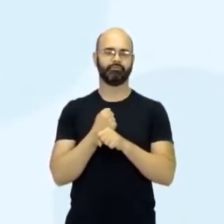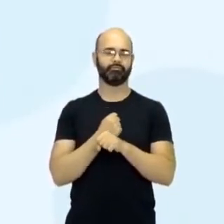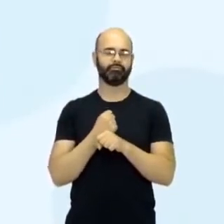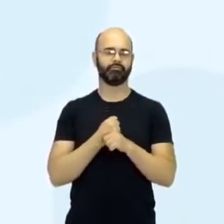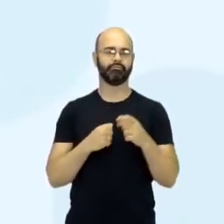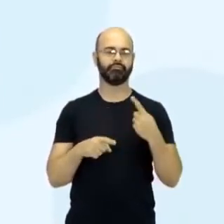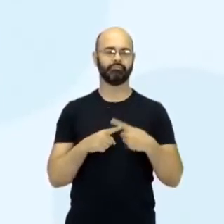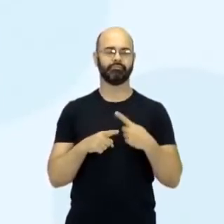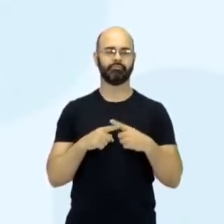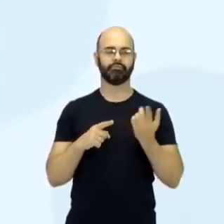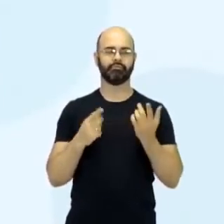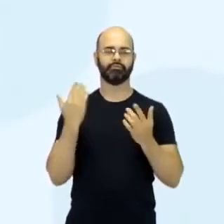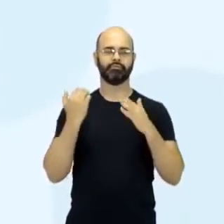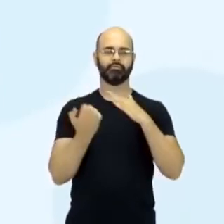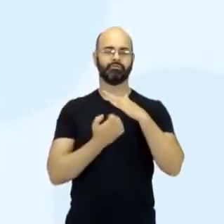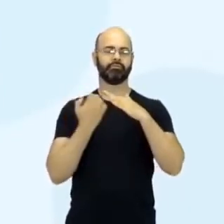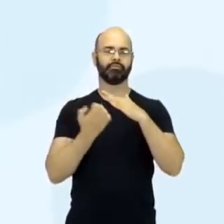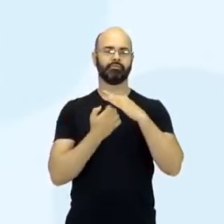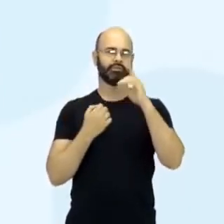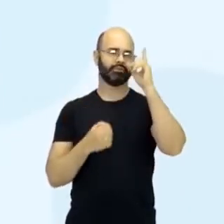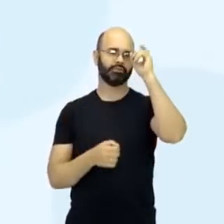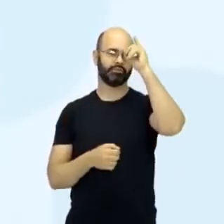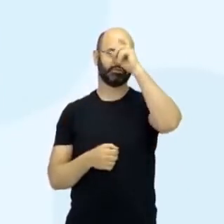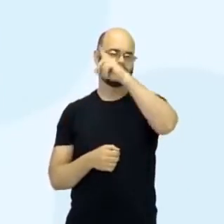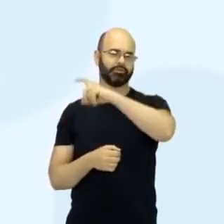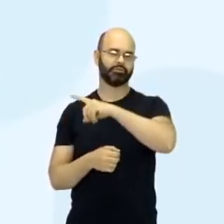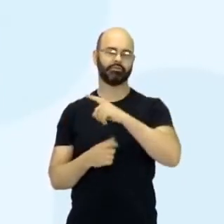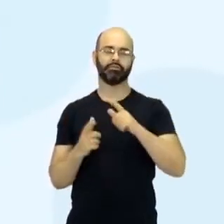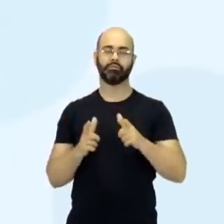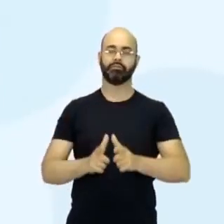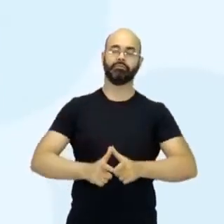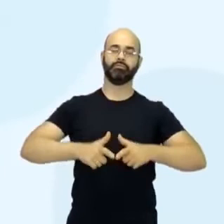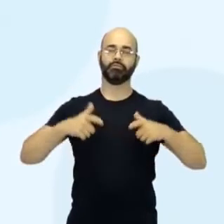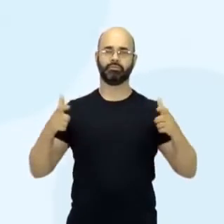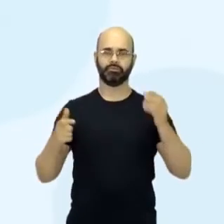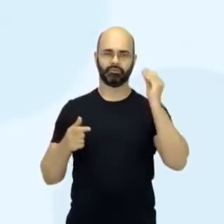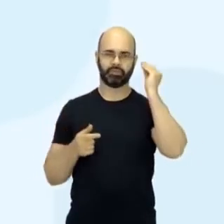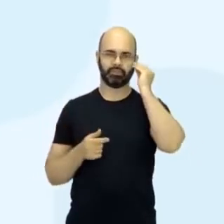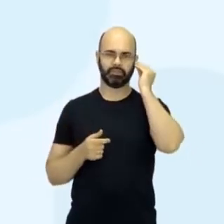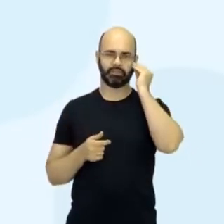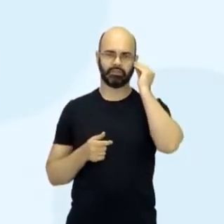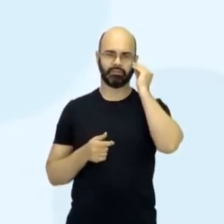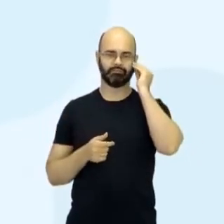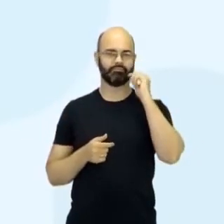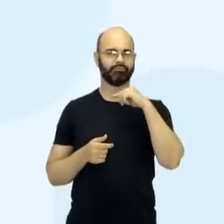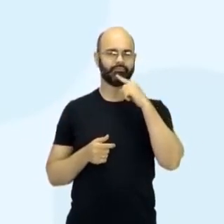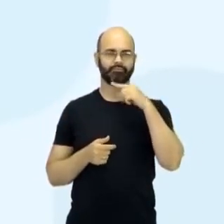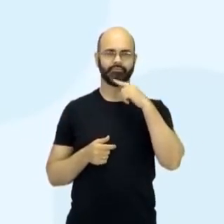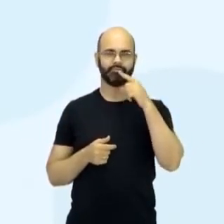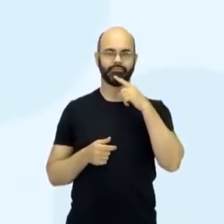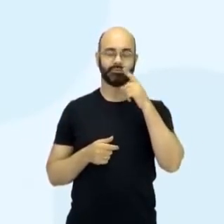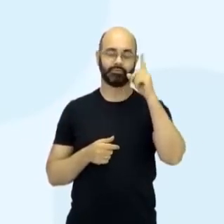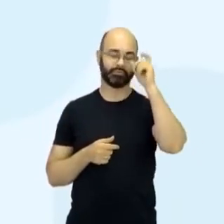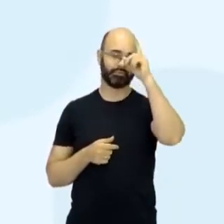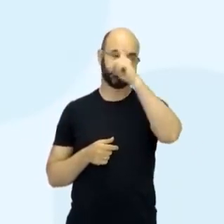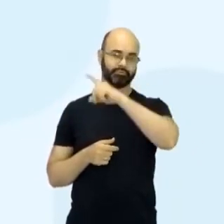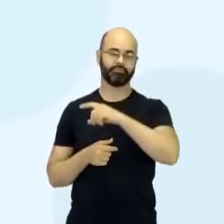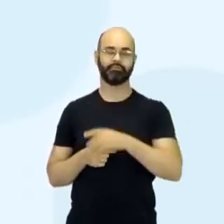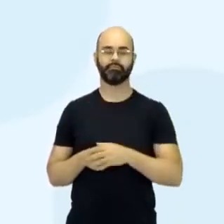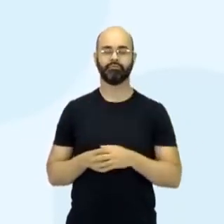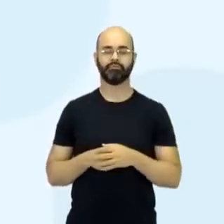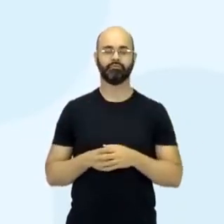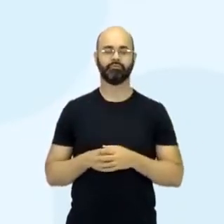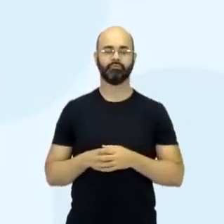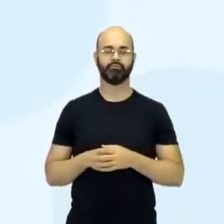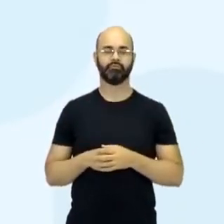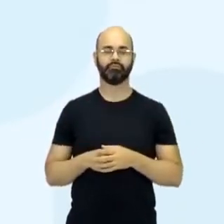As empresas tinham dificuldade de expandir a questão da telefonia, né, Ju? E aí tinha que